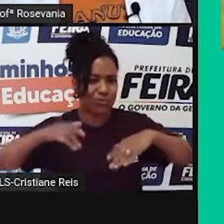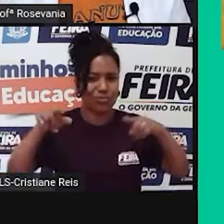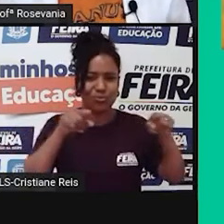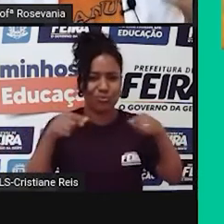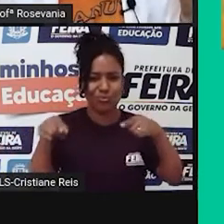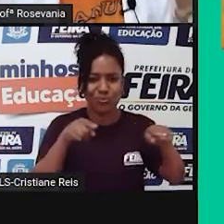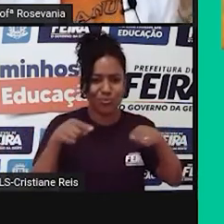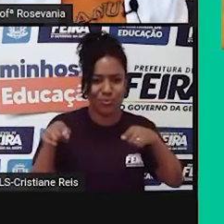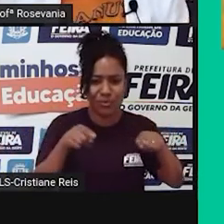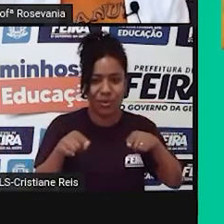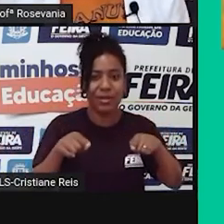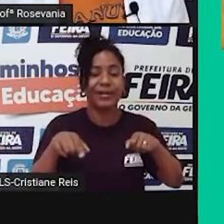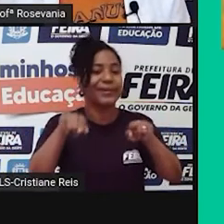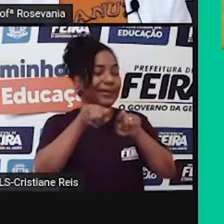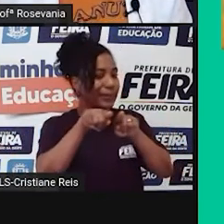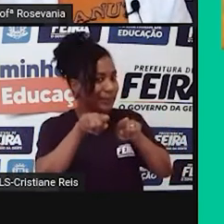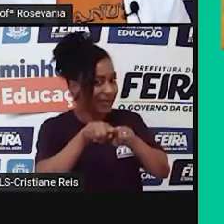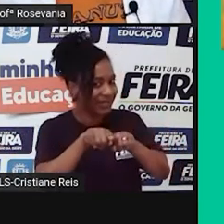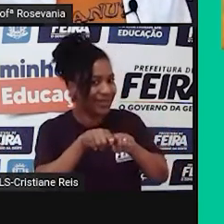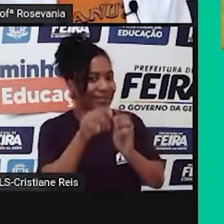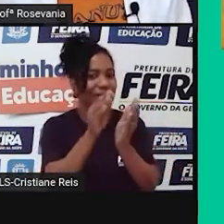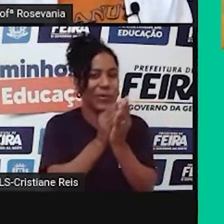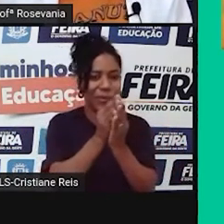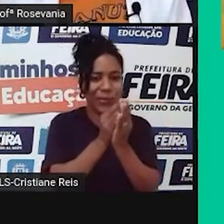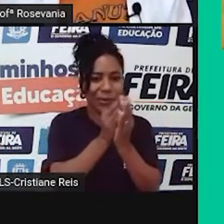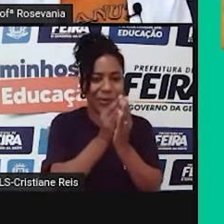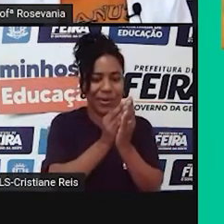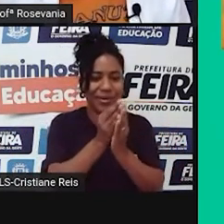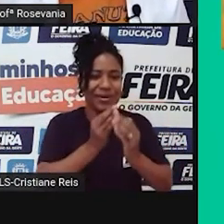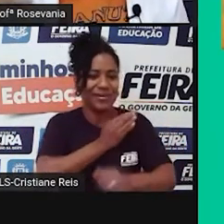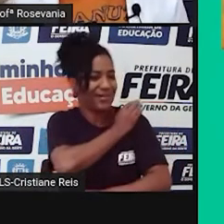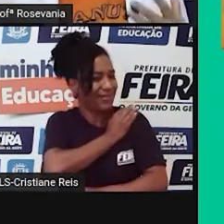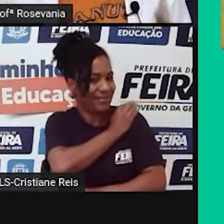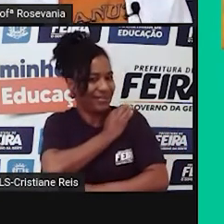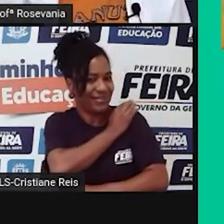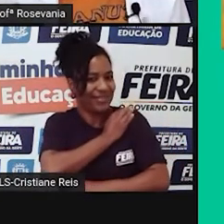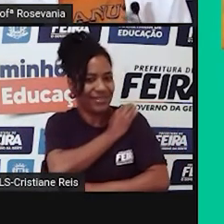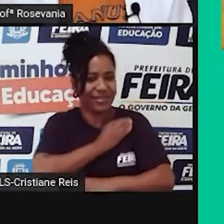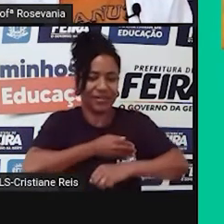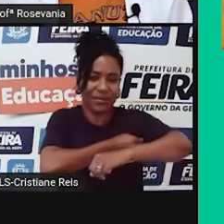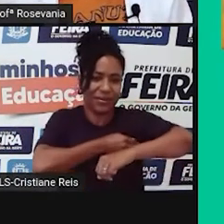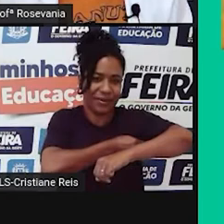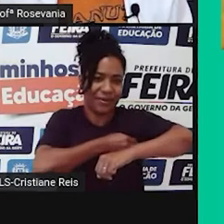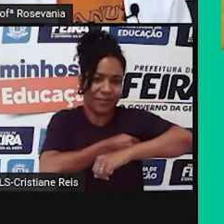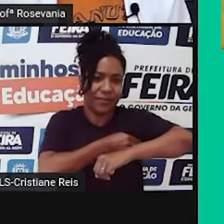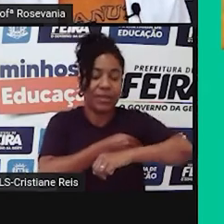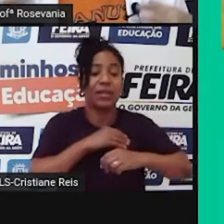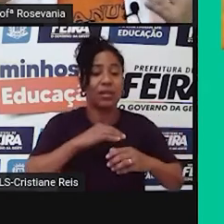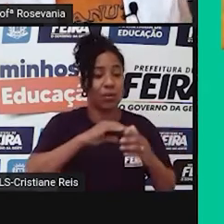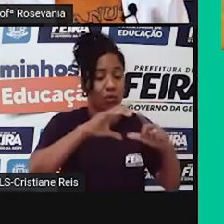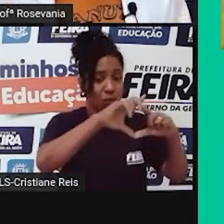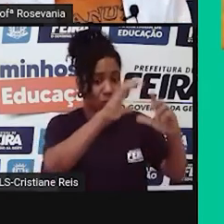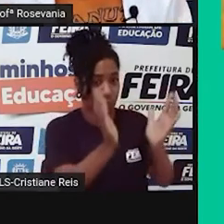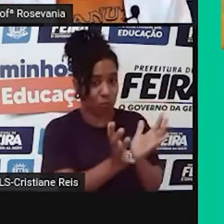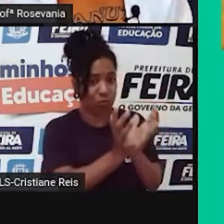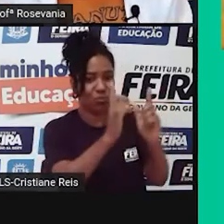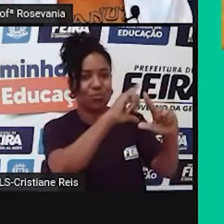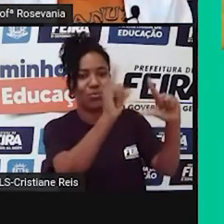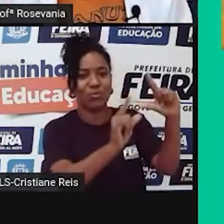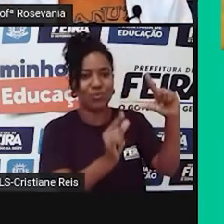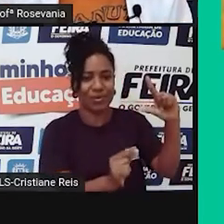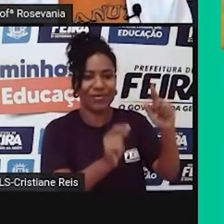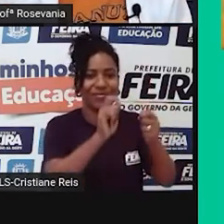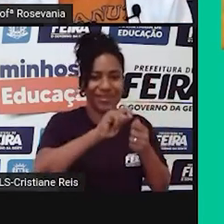forma de fazer sabão, gente, foram os africanos, né, que criaram essa primeira fórmula. Até hoje a gente faz